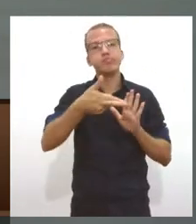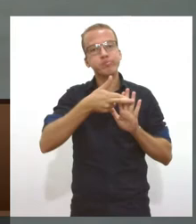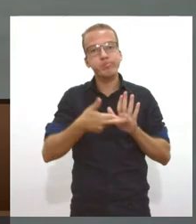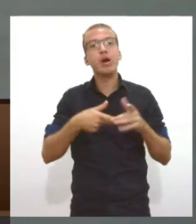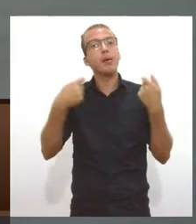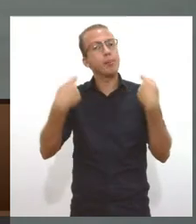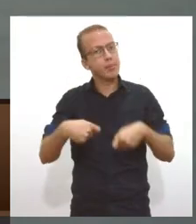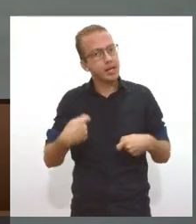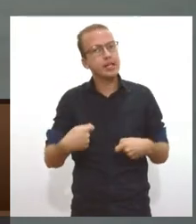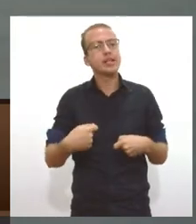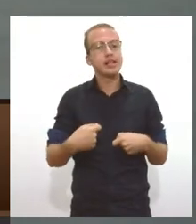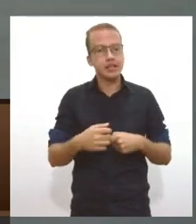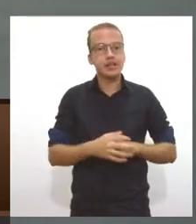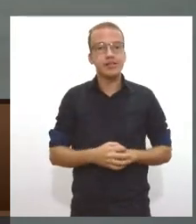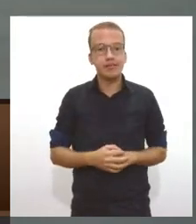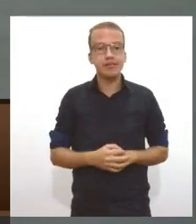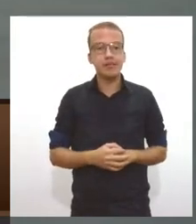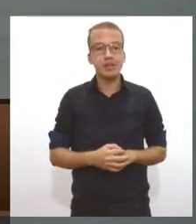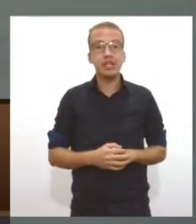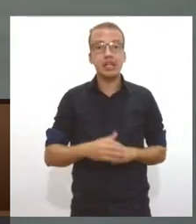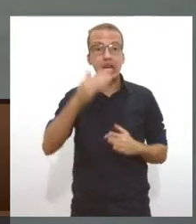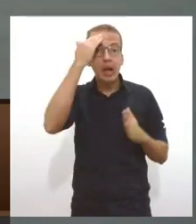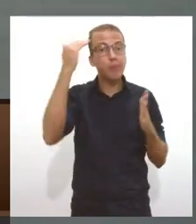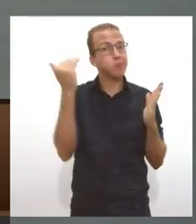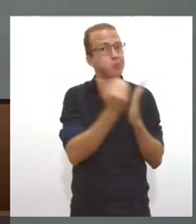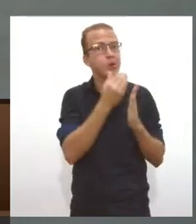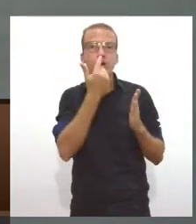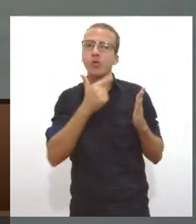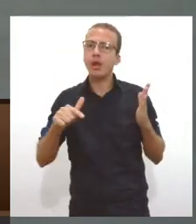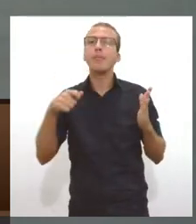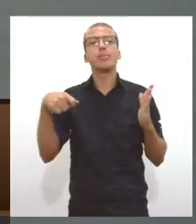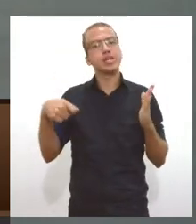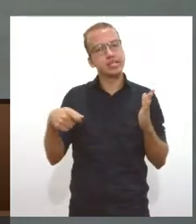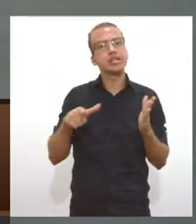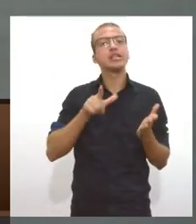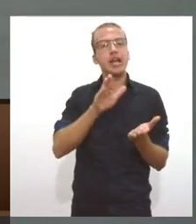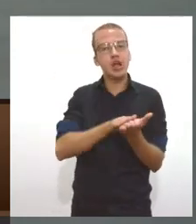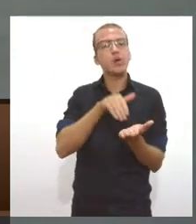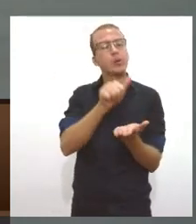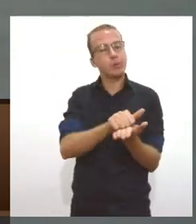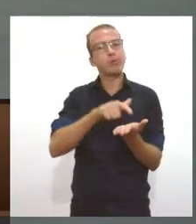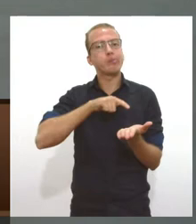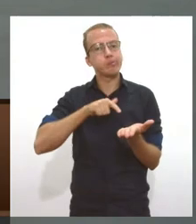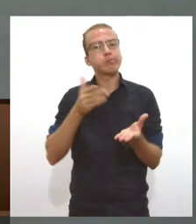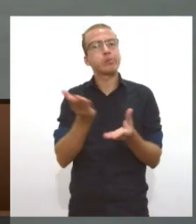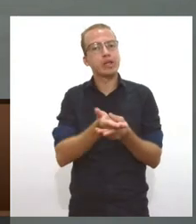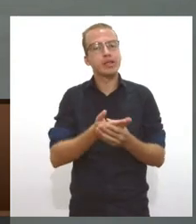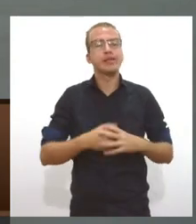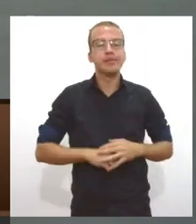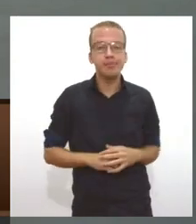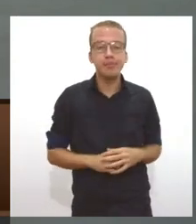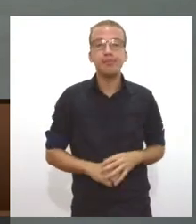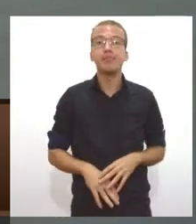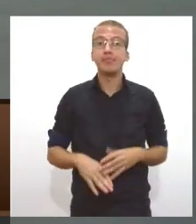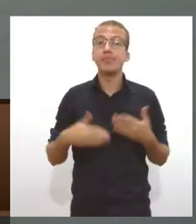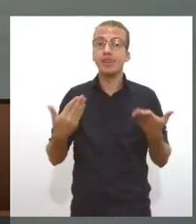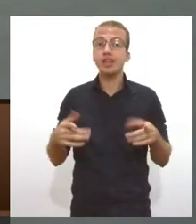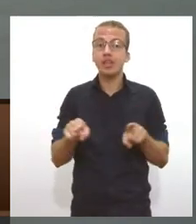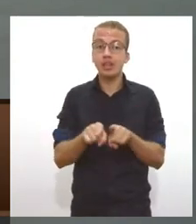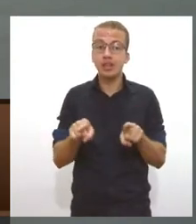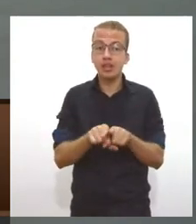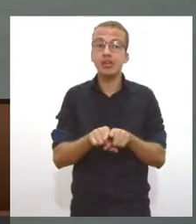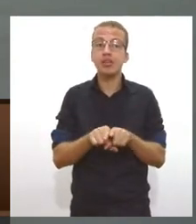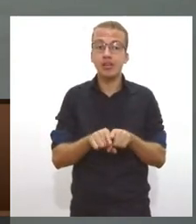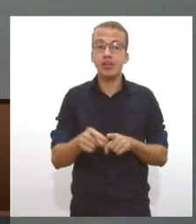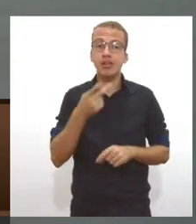restaurantes que descumpram as medidas restritivas dos decretos governamentais. De acordo com Bruno Dori, a presidente